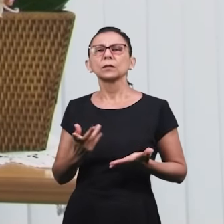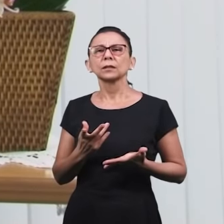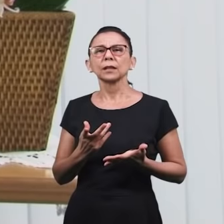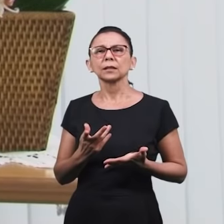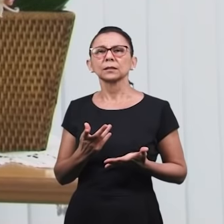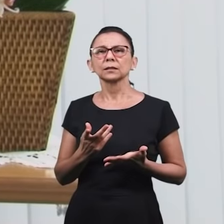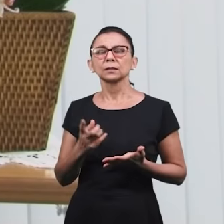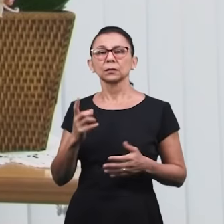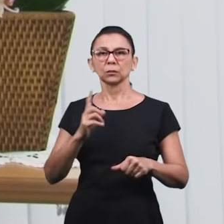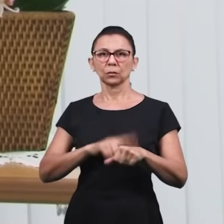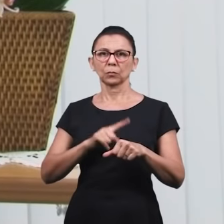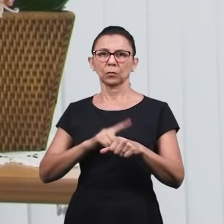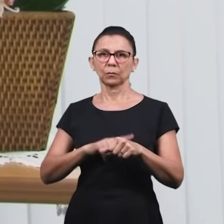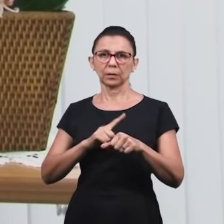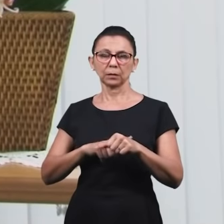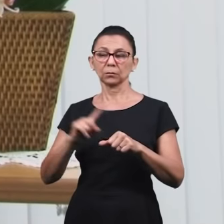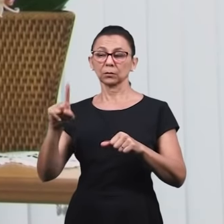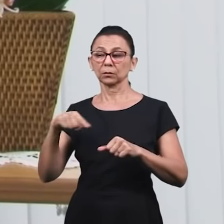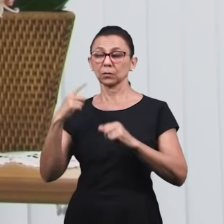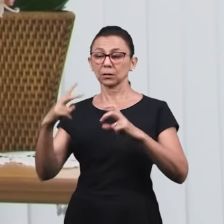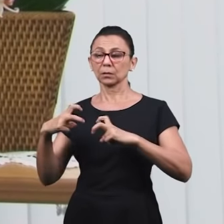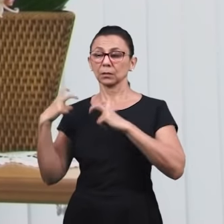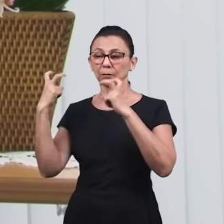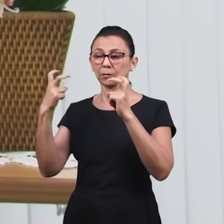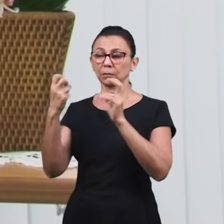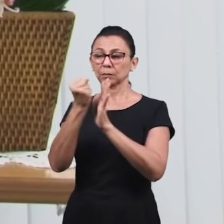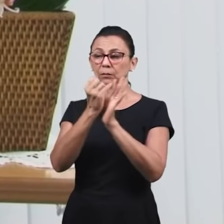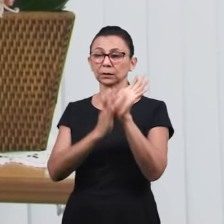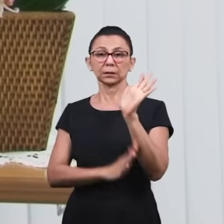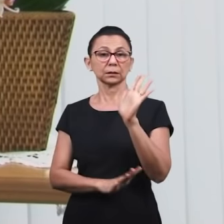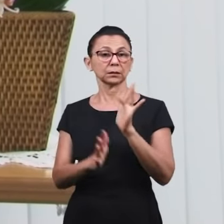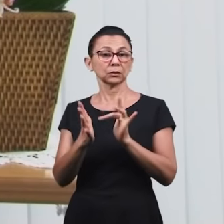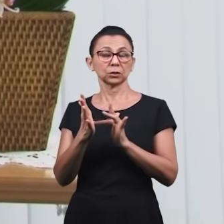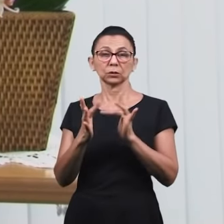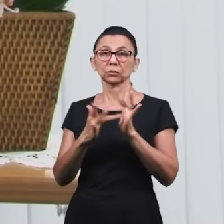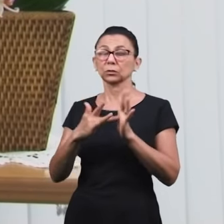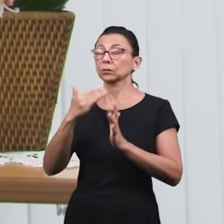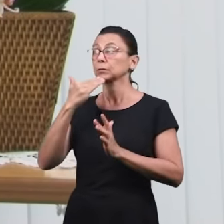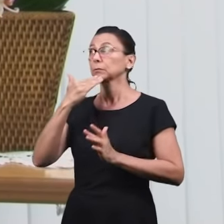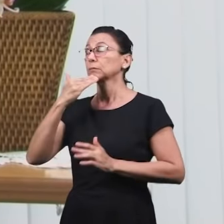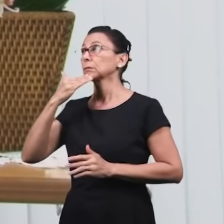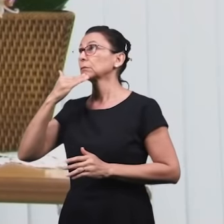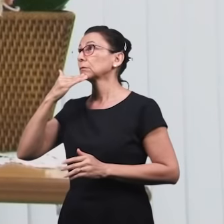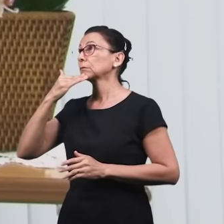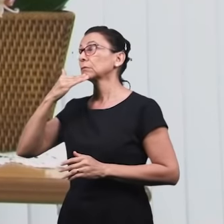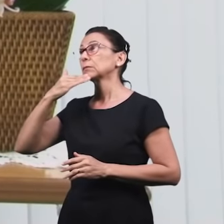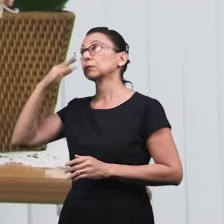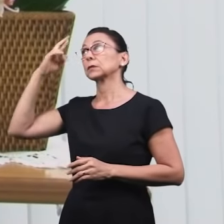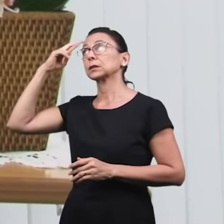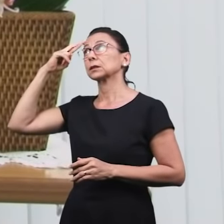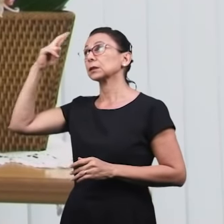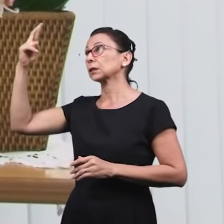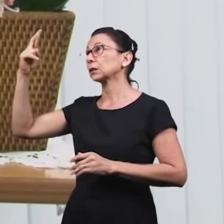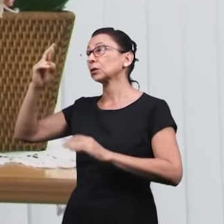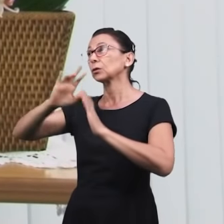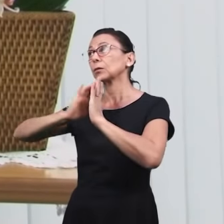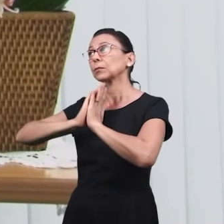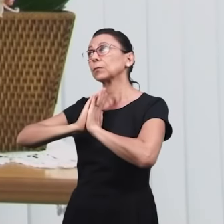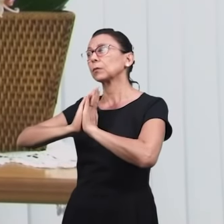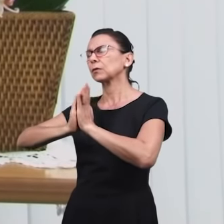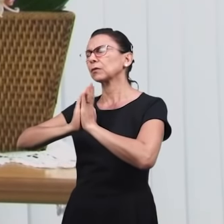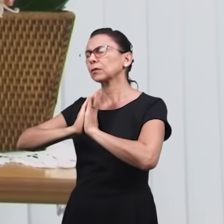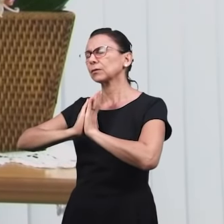usamos os recursos da graça, quando clamamos pelo sangue de Jesus, nós estamos pedindo, Senhor,